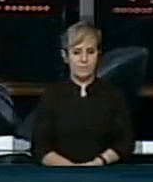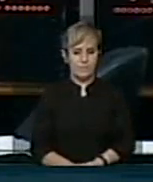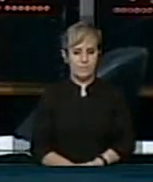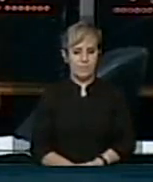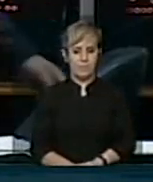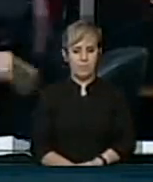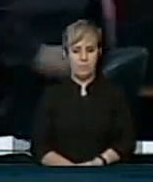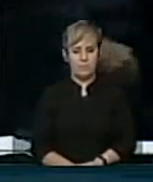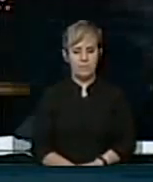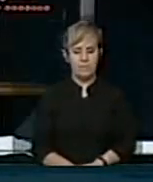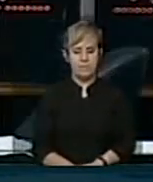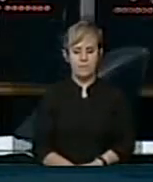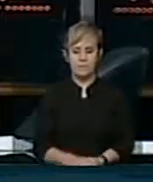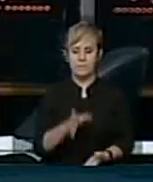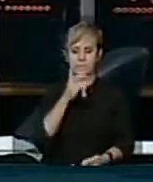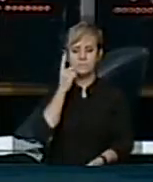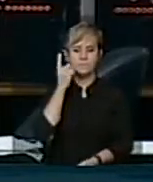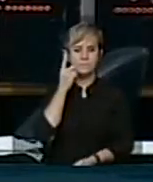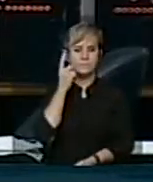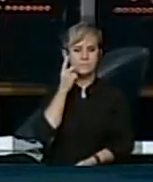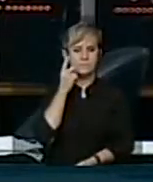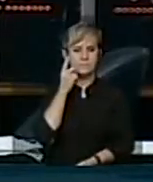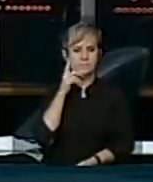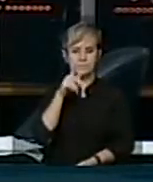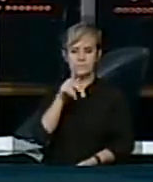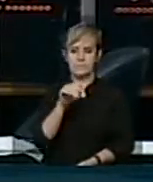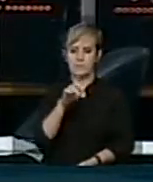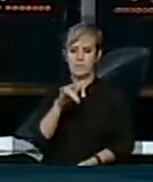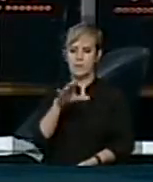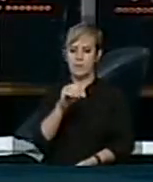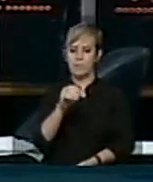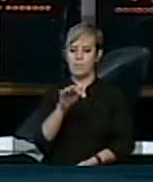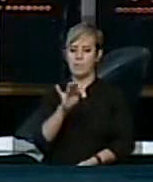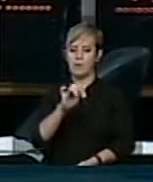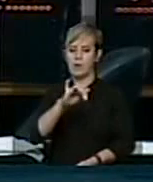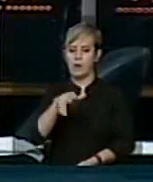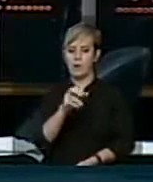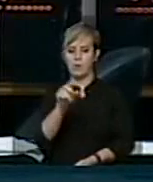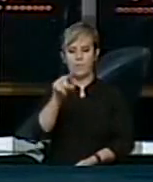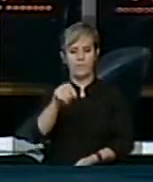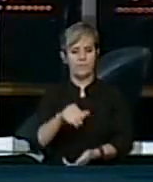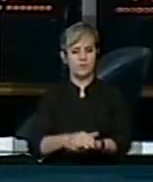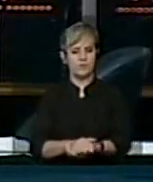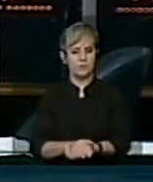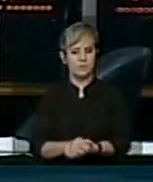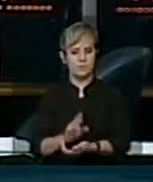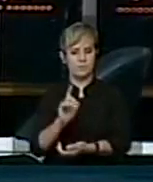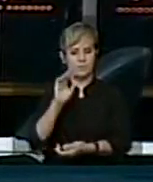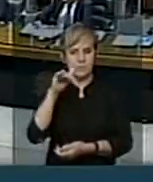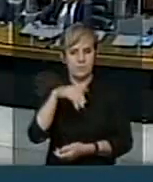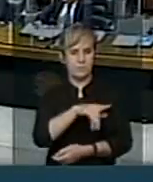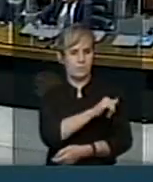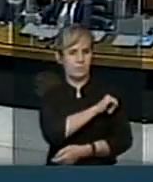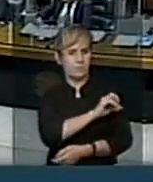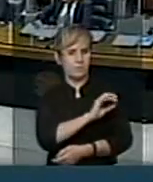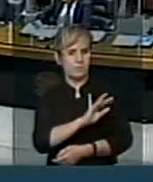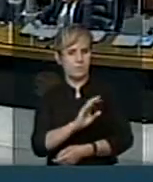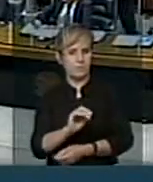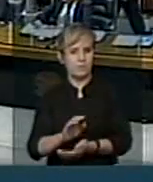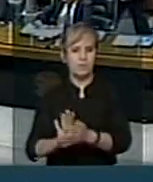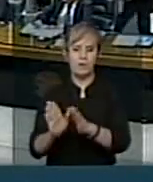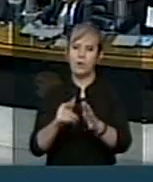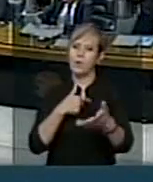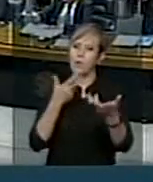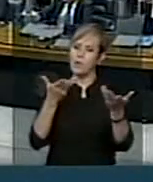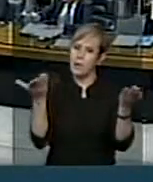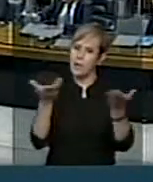Concedo a palavra ao deputado Paulo Feijó, PR, Rio de Janeiro. Eu quero,